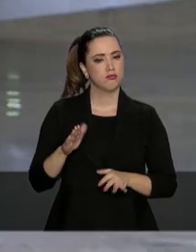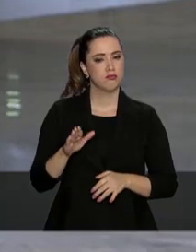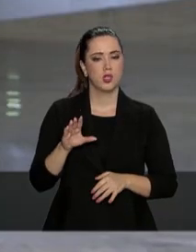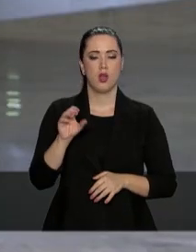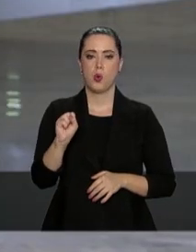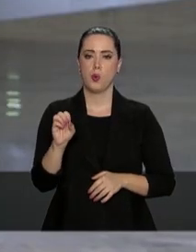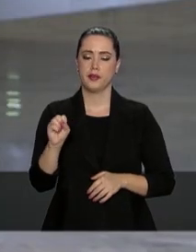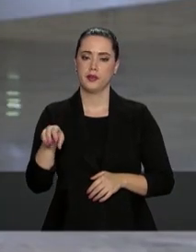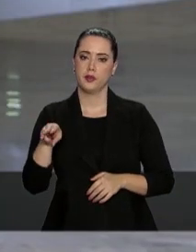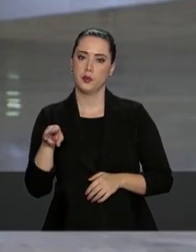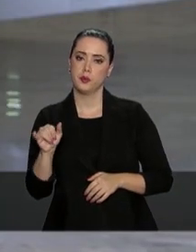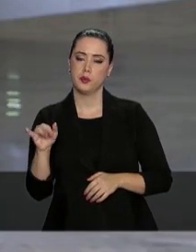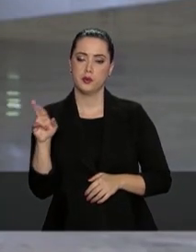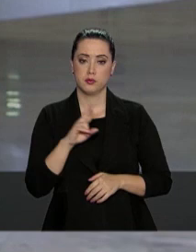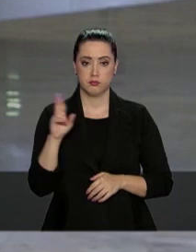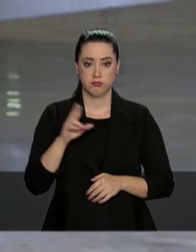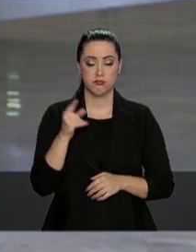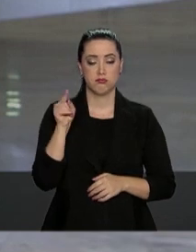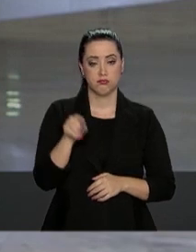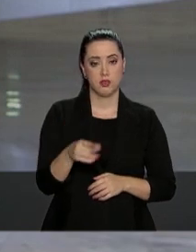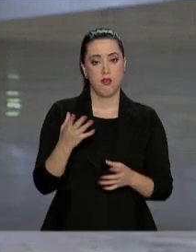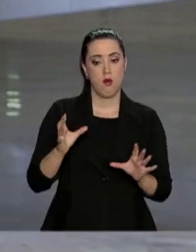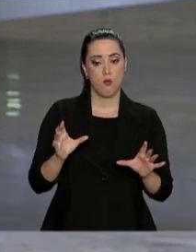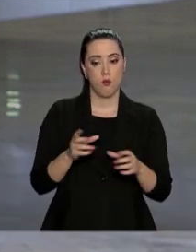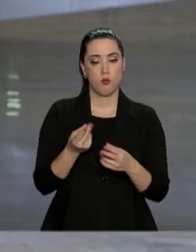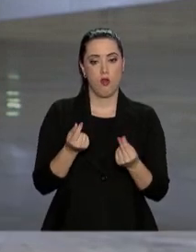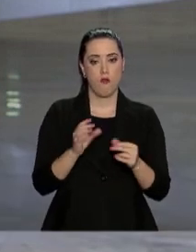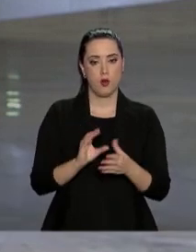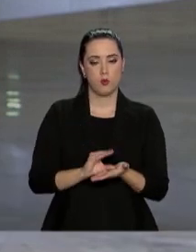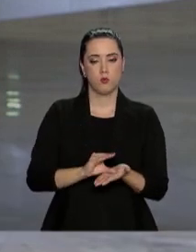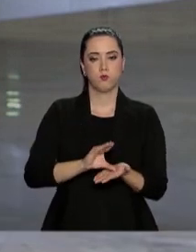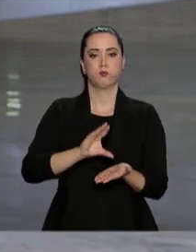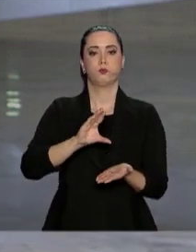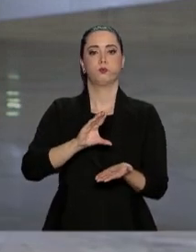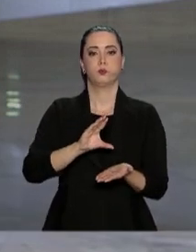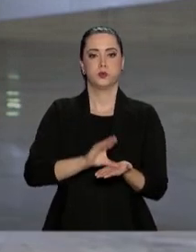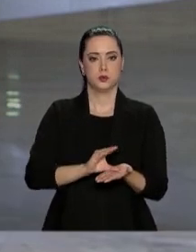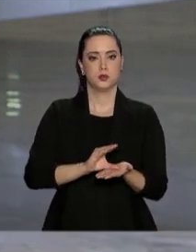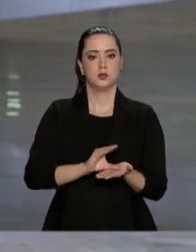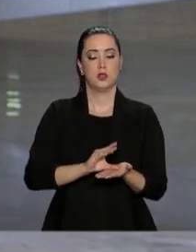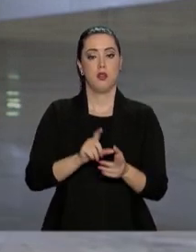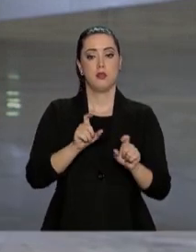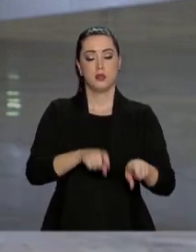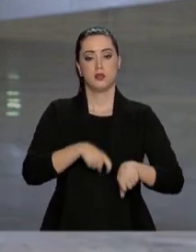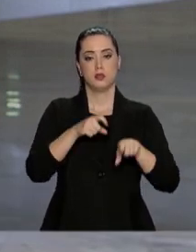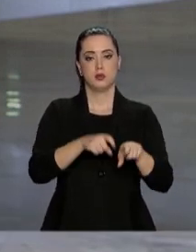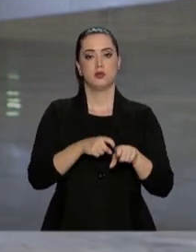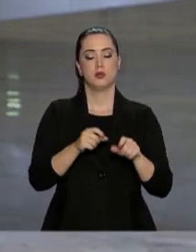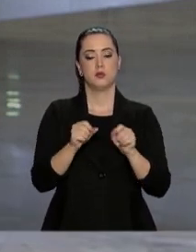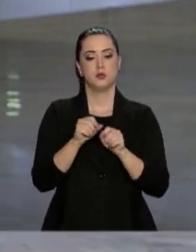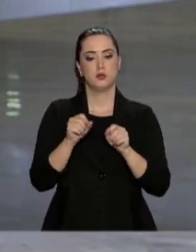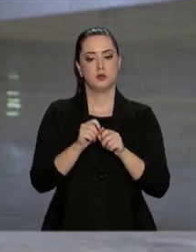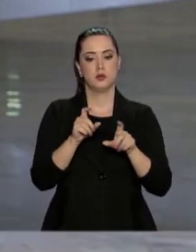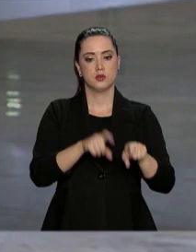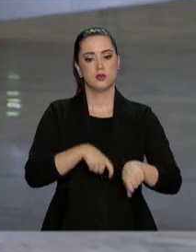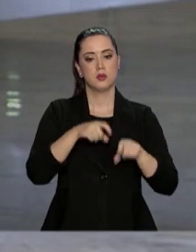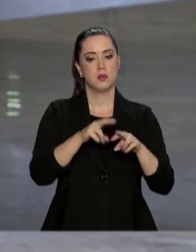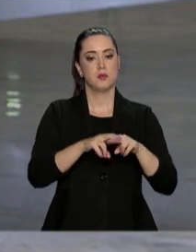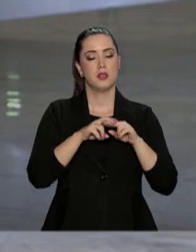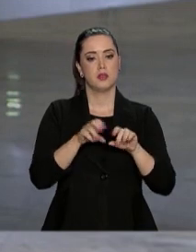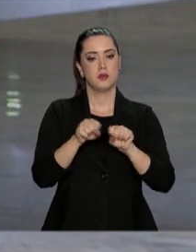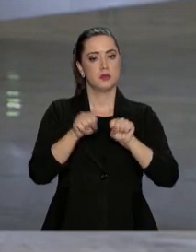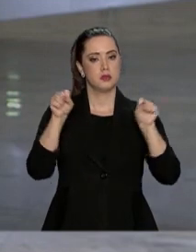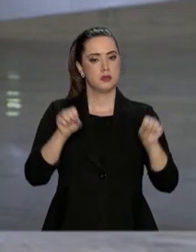88 bilhões de reais. Esse é o montante financiado por agricultores para produção agrícola por meio do